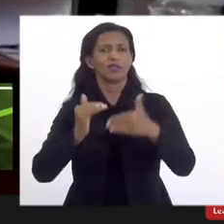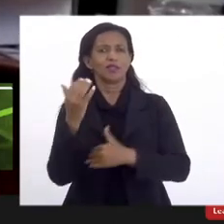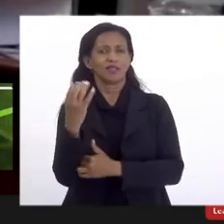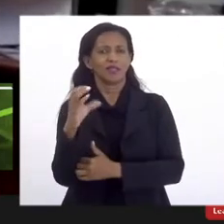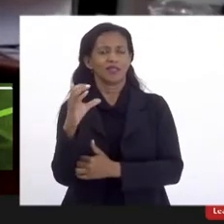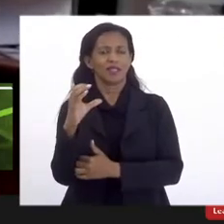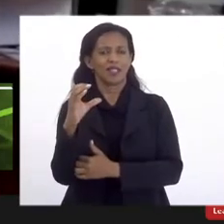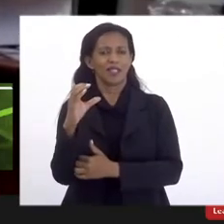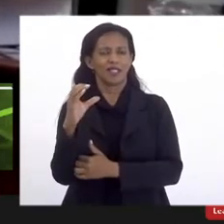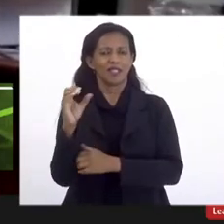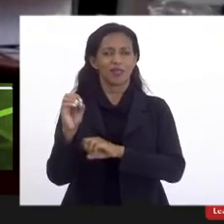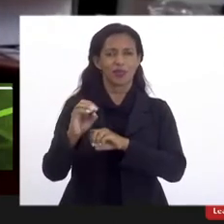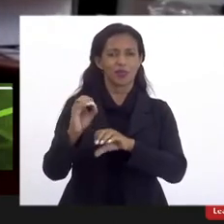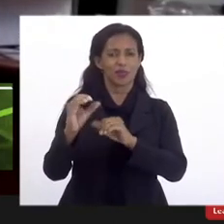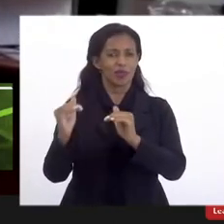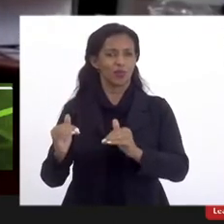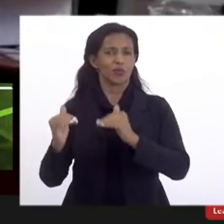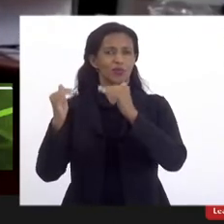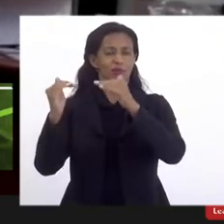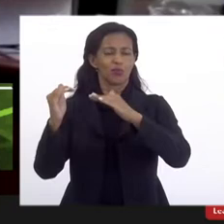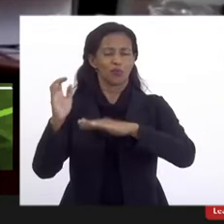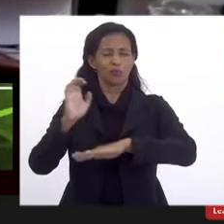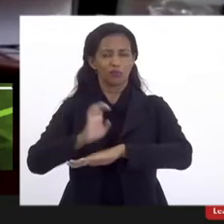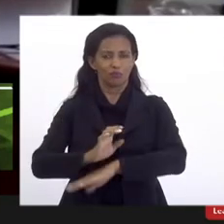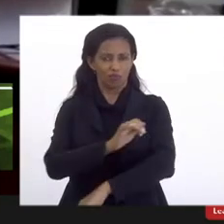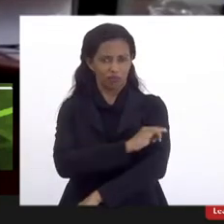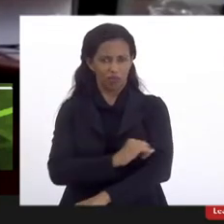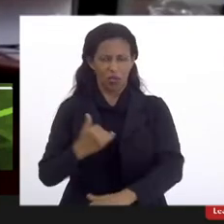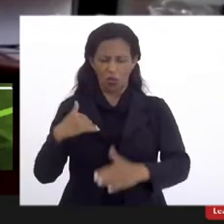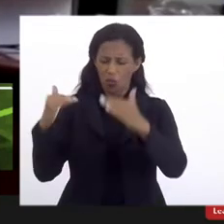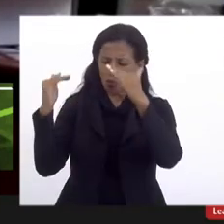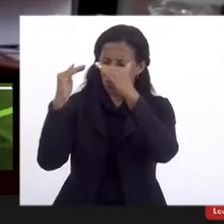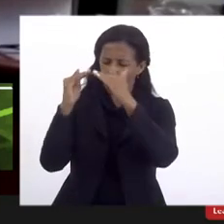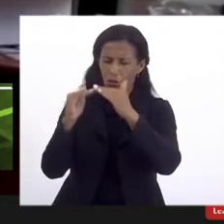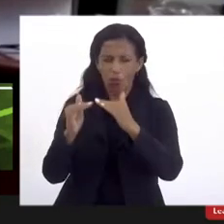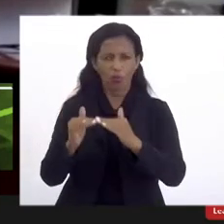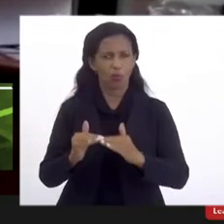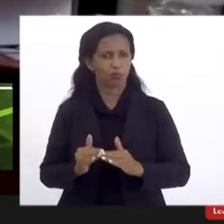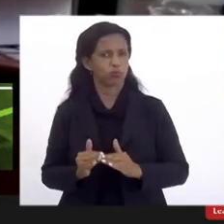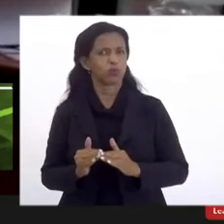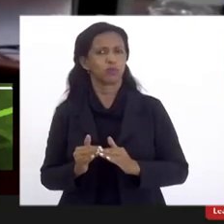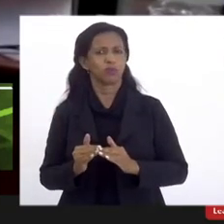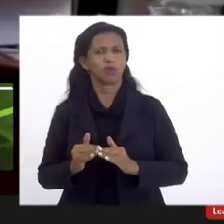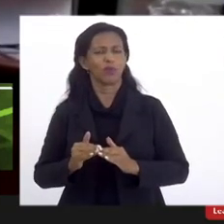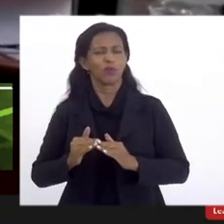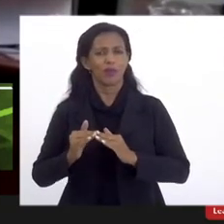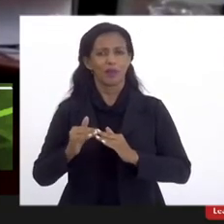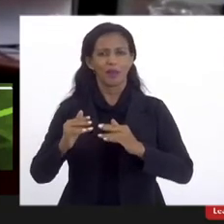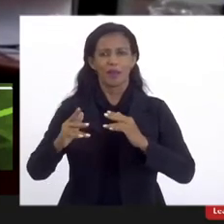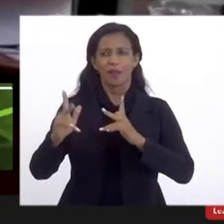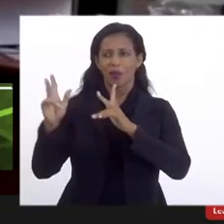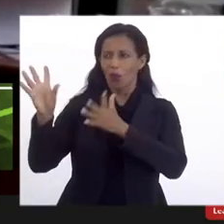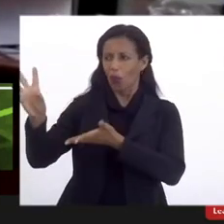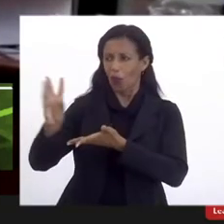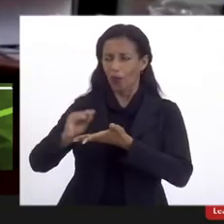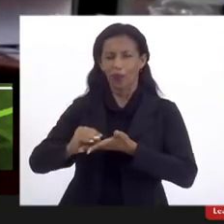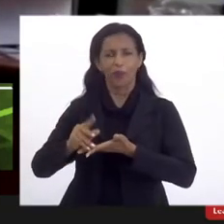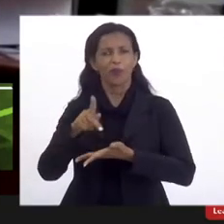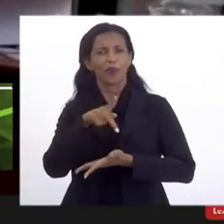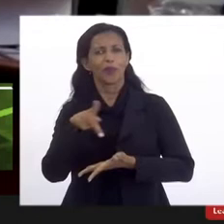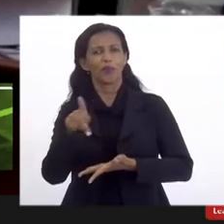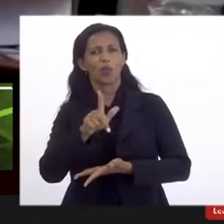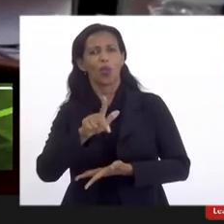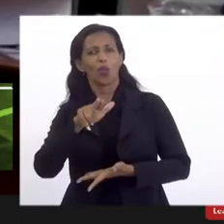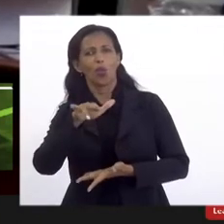ensino superior no estado do Rio Janeiro. Eu acho que concordo, falo, tomo como minhas as palavras da professora Luanda, da